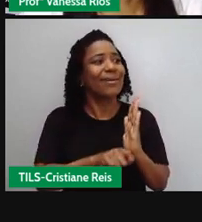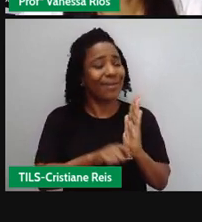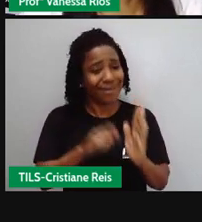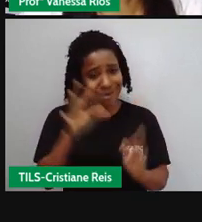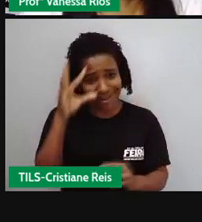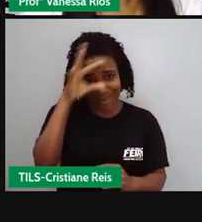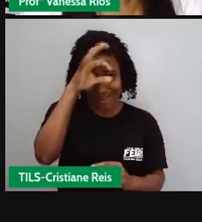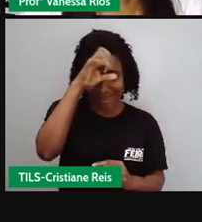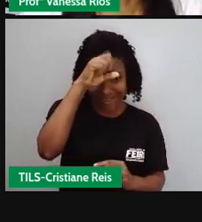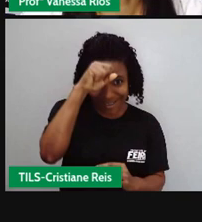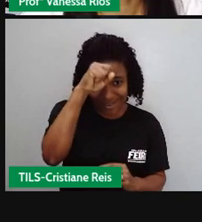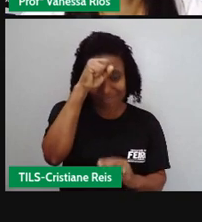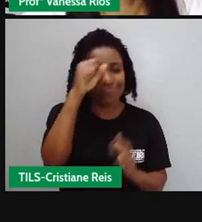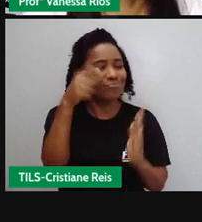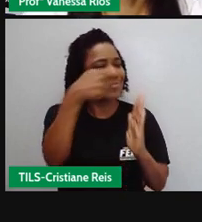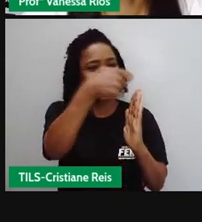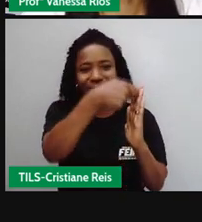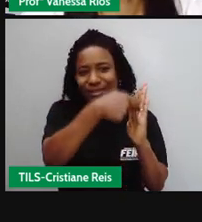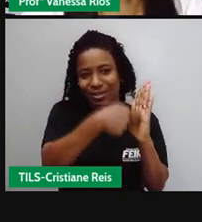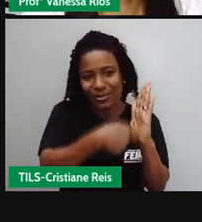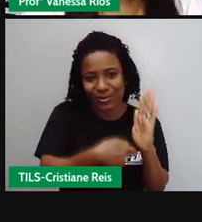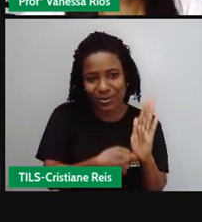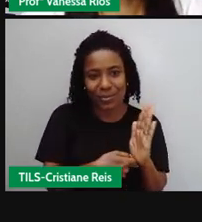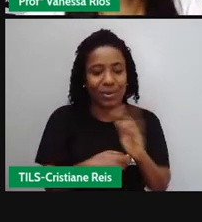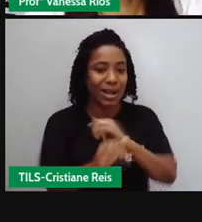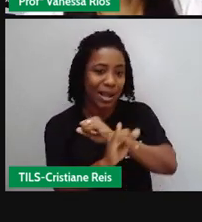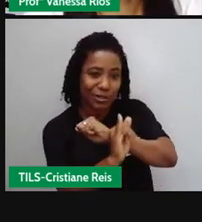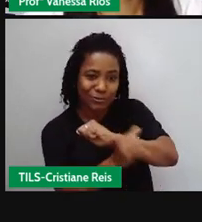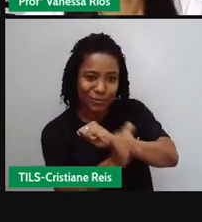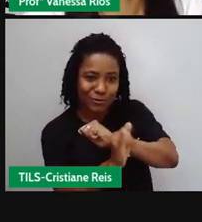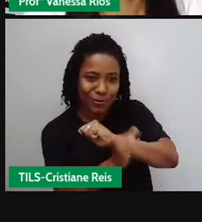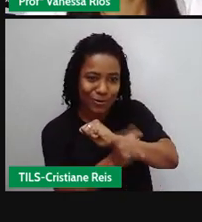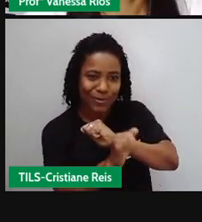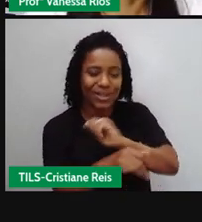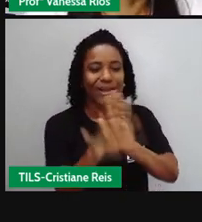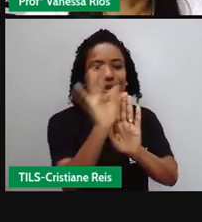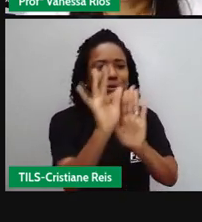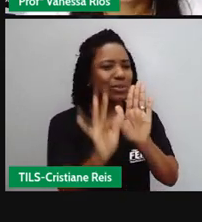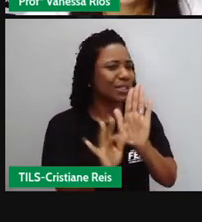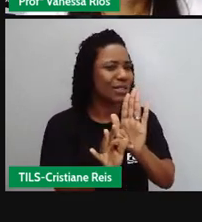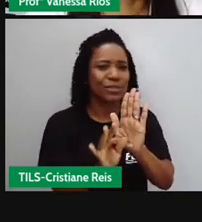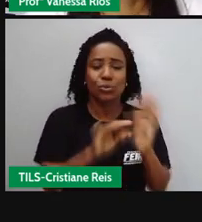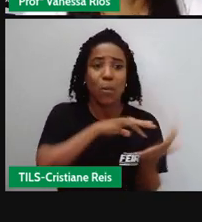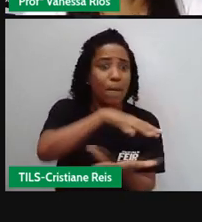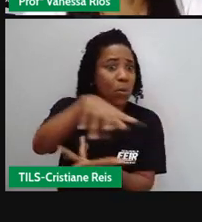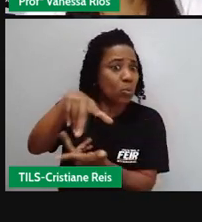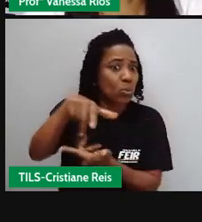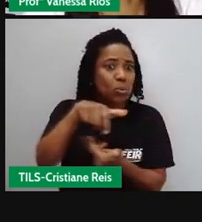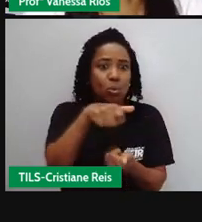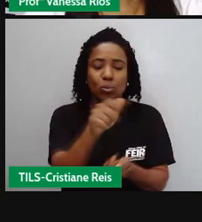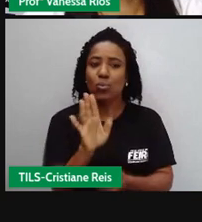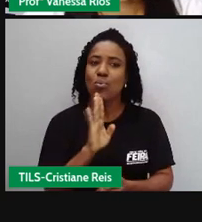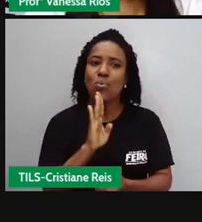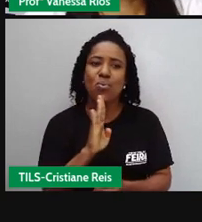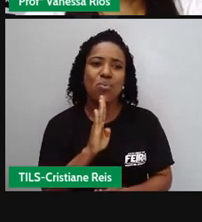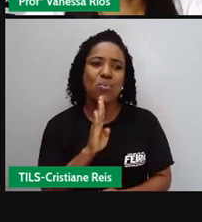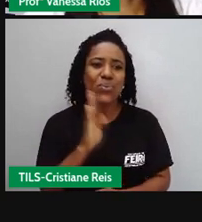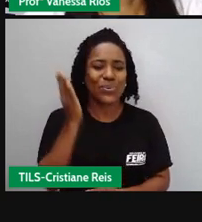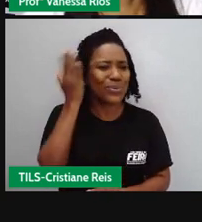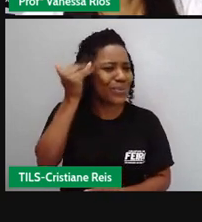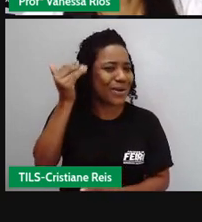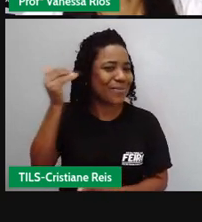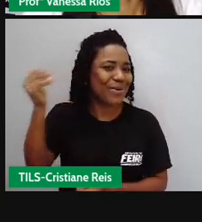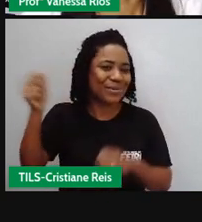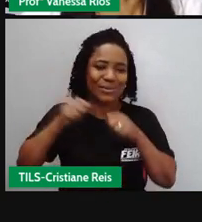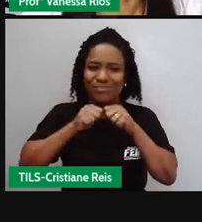Suas crônicas aí são conhecidas, seus textos são conhecidos aí no mundo inteiro e ele ganhou destaque, né,